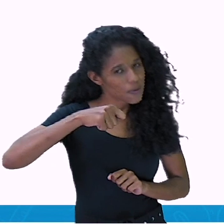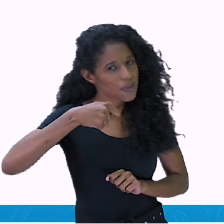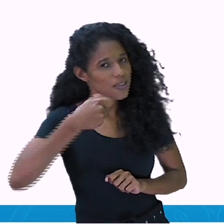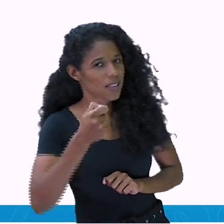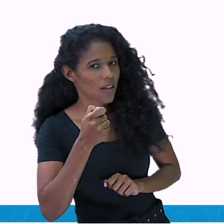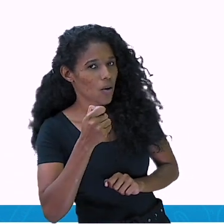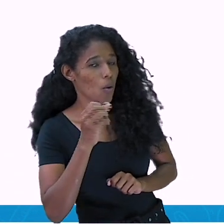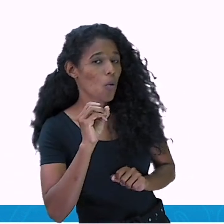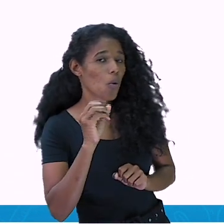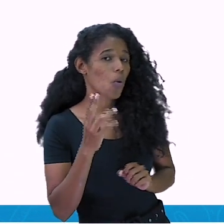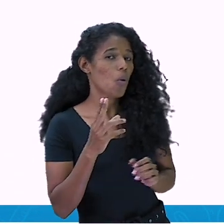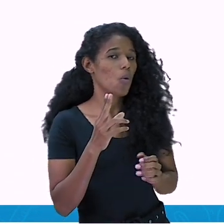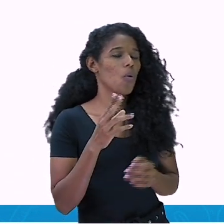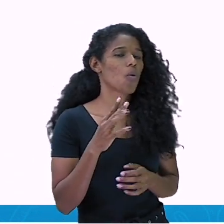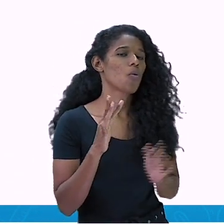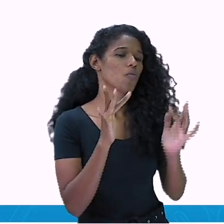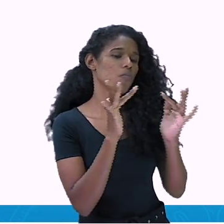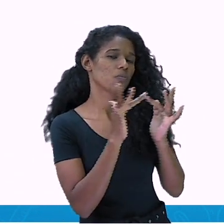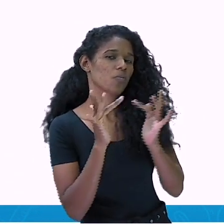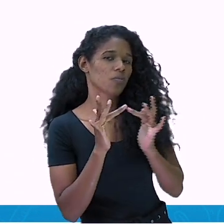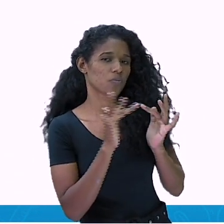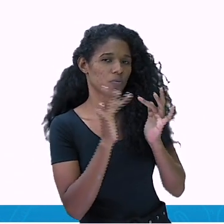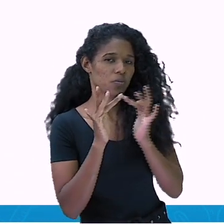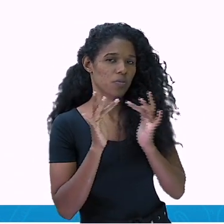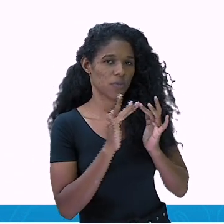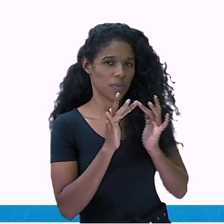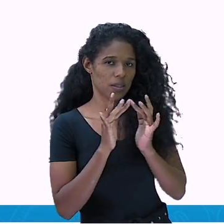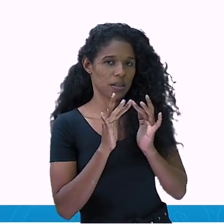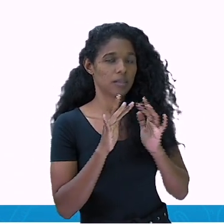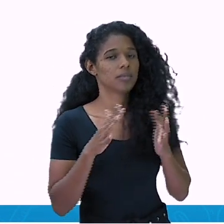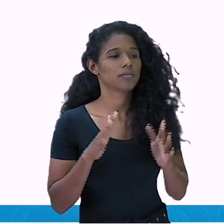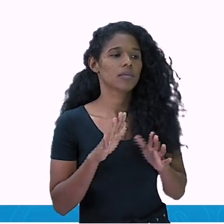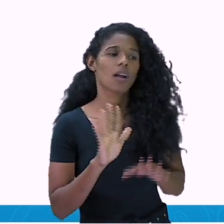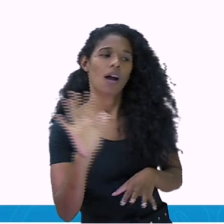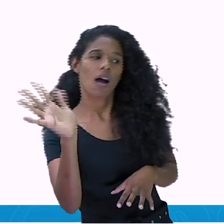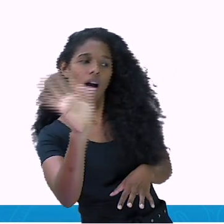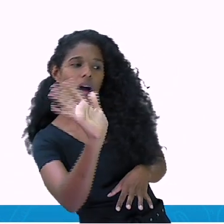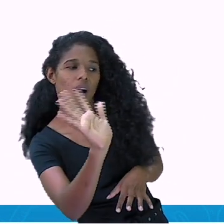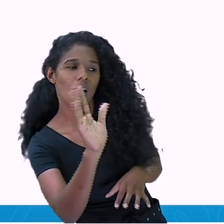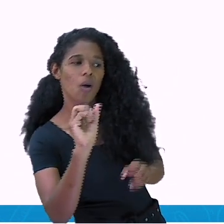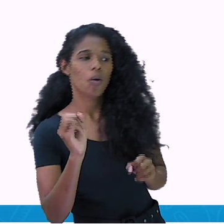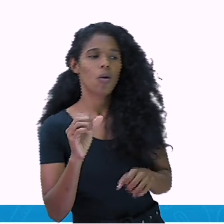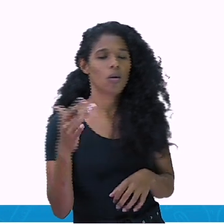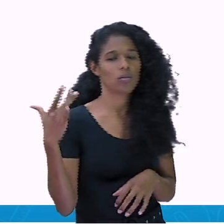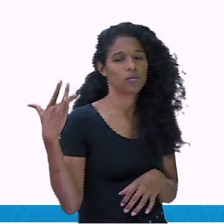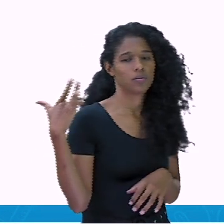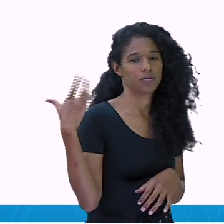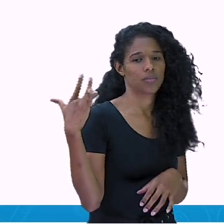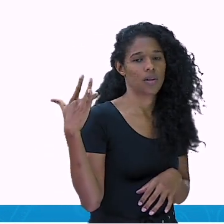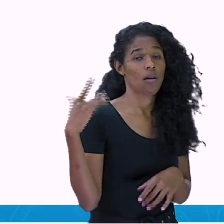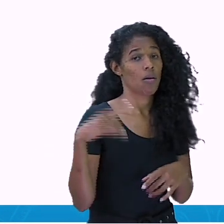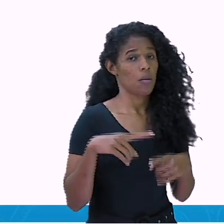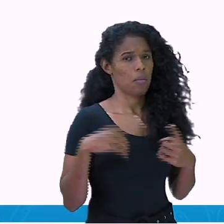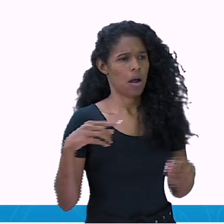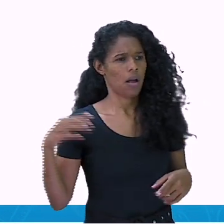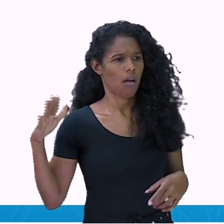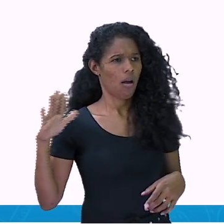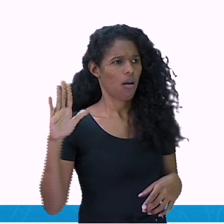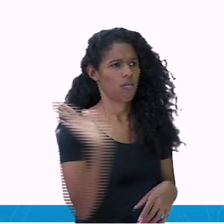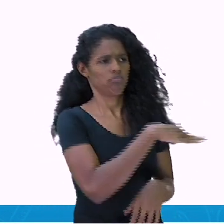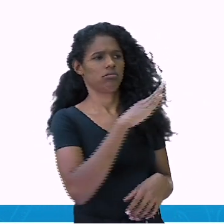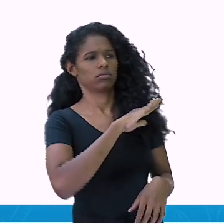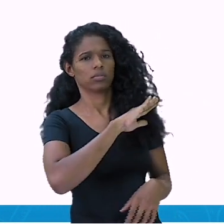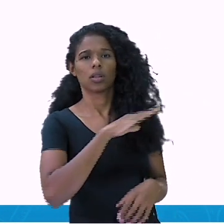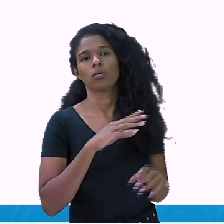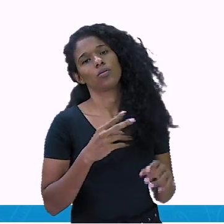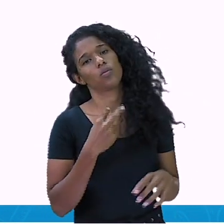visual. Abane a mão ou dê um leve toque no ombro, mas jamais dê um cutucão com força ou um tapa